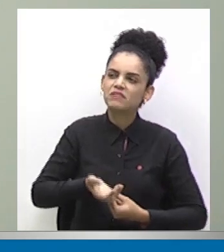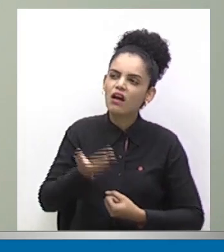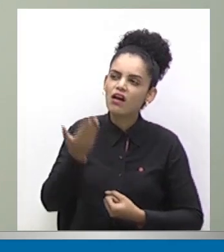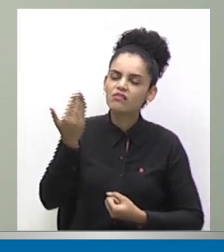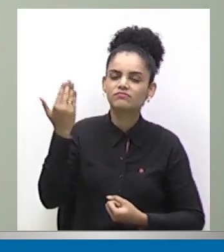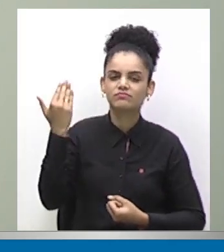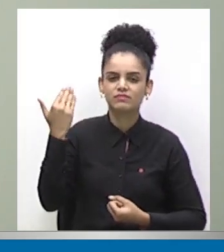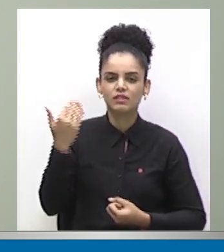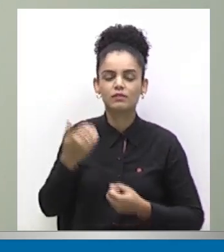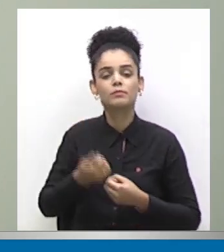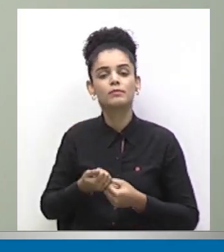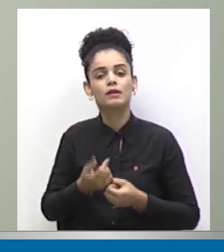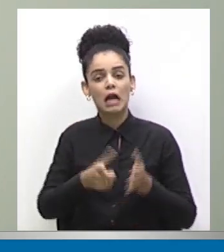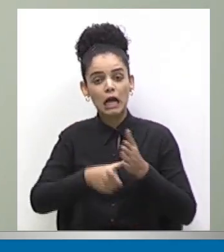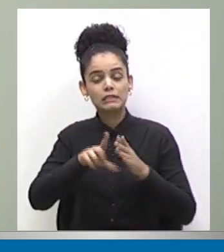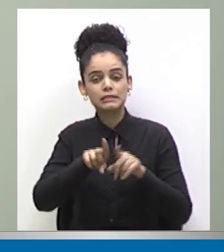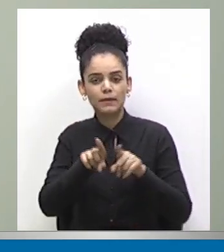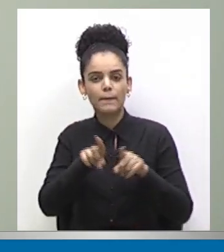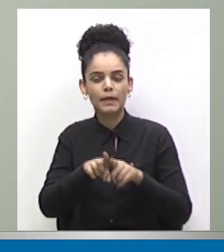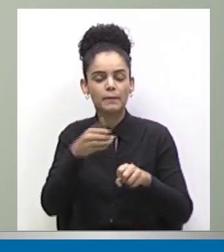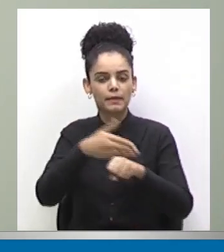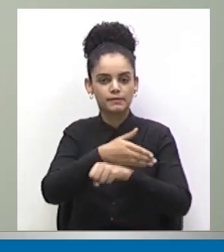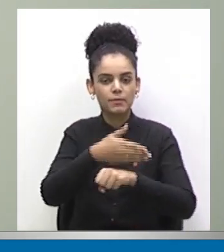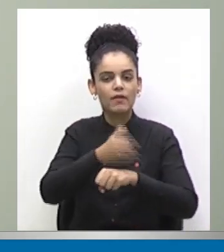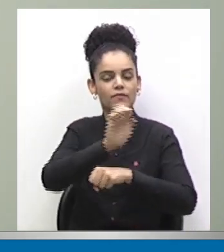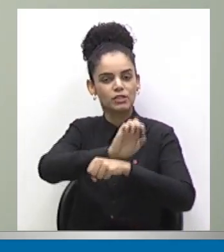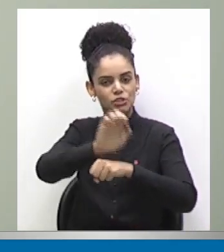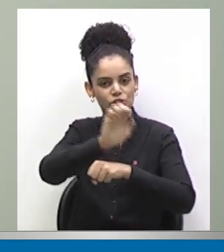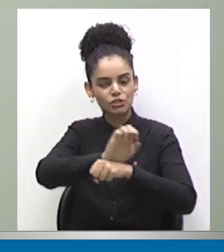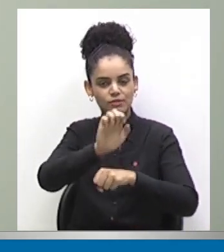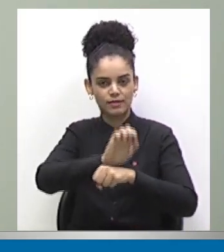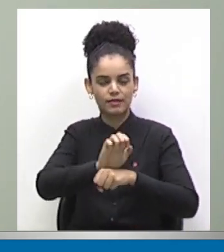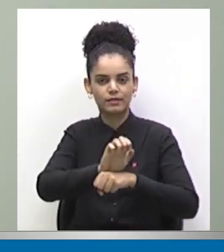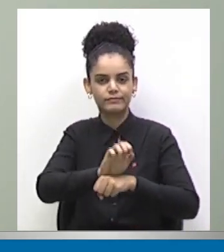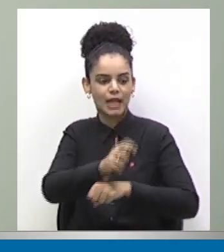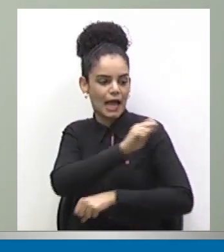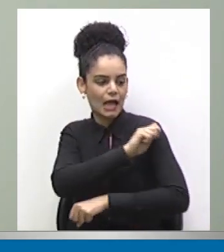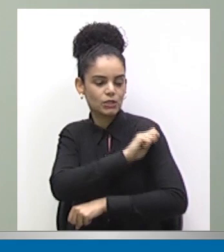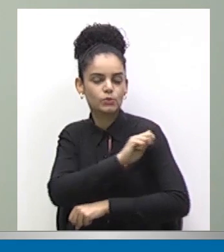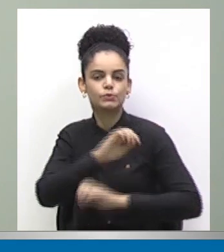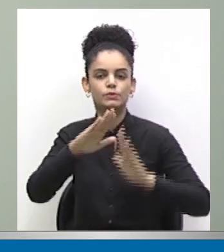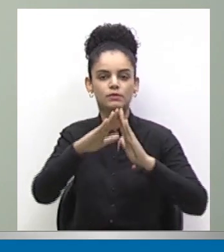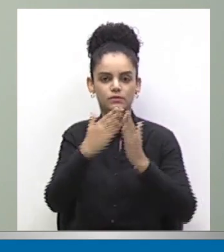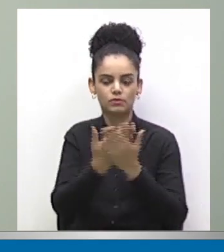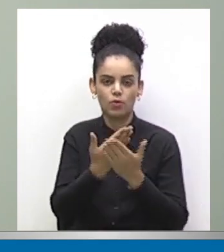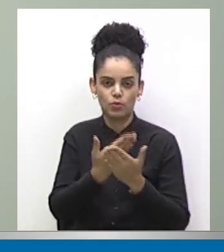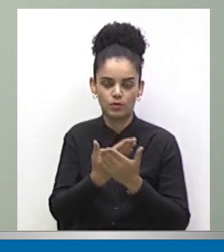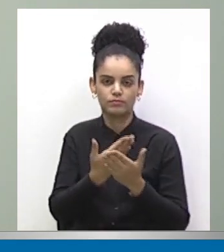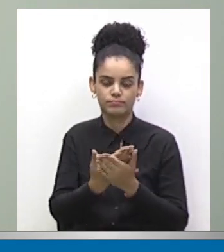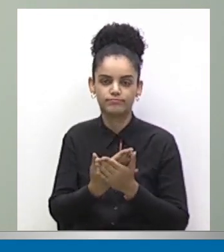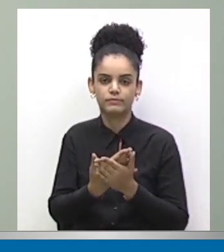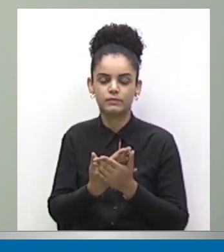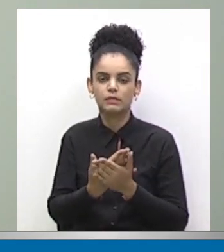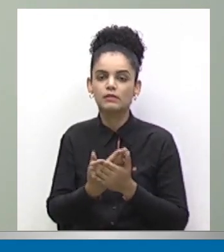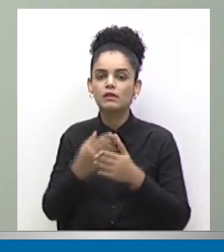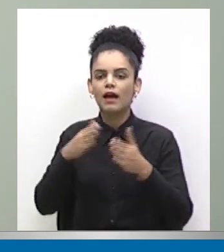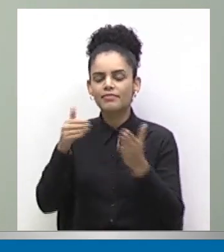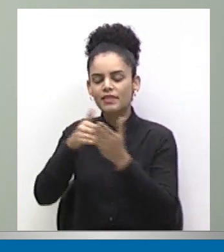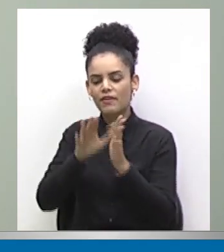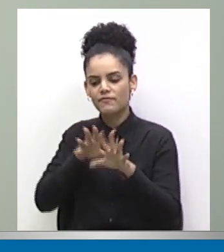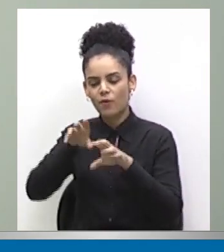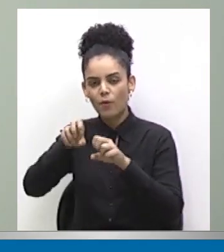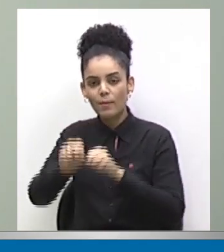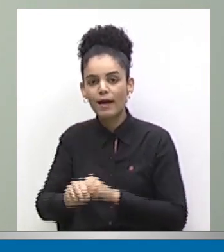estágio, na época eu era estudante da escola normal, e teve essa oportunidade até formar e ser um professor e